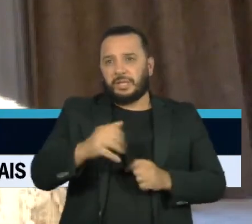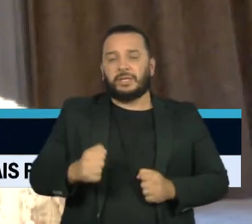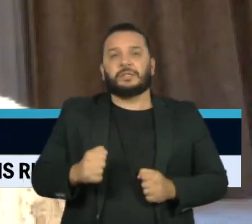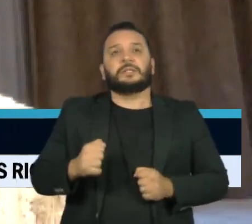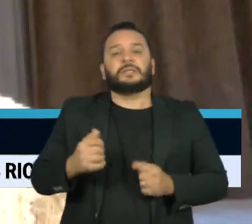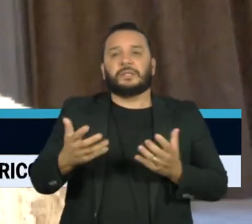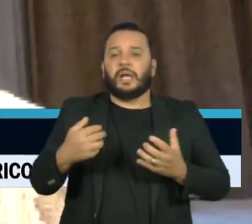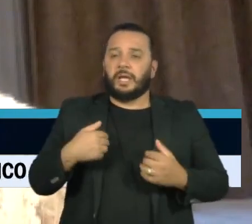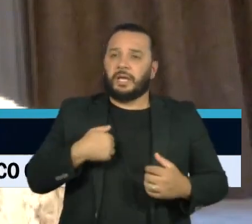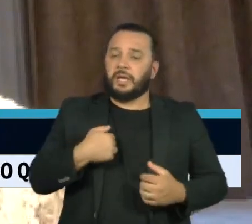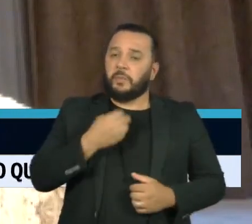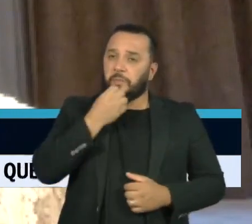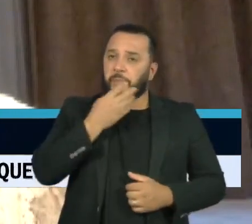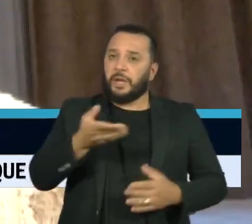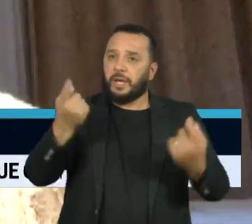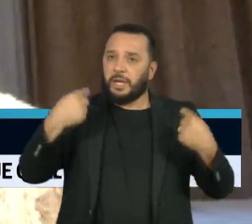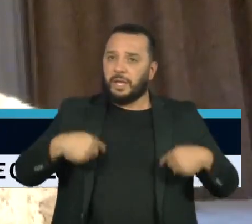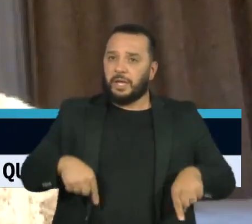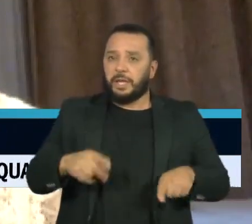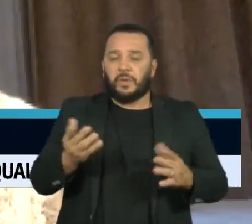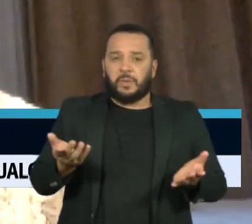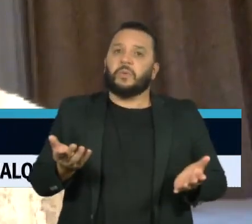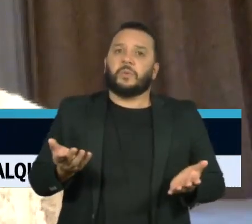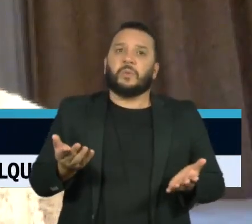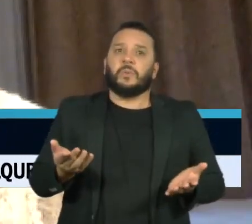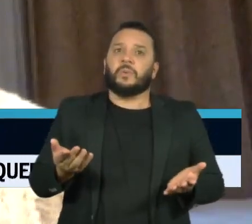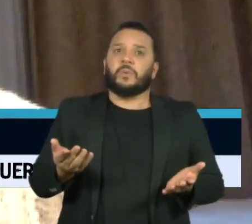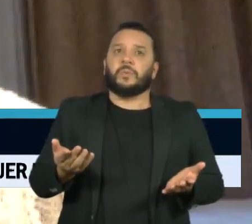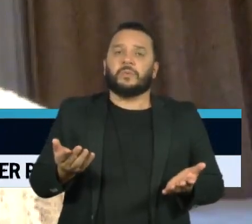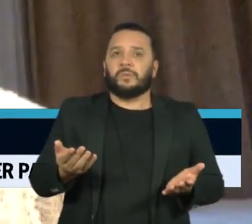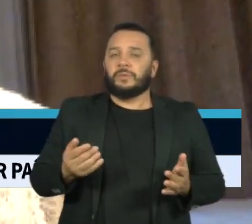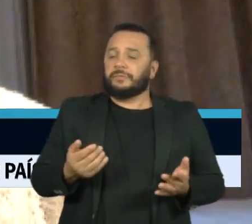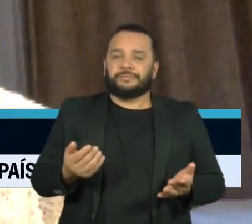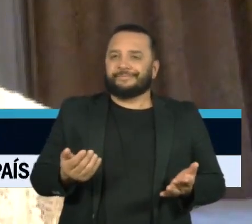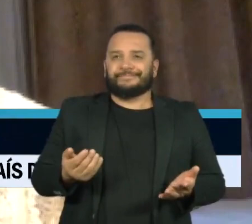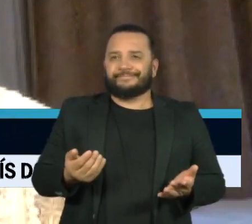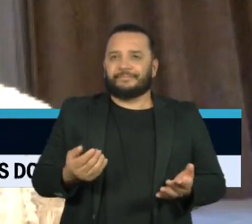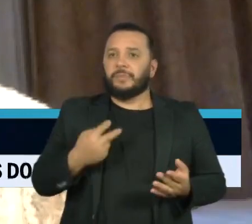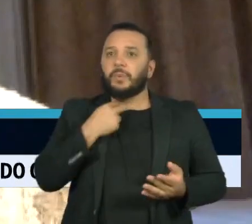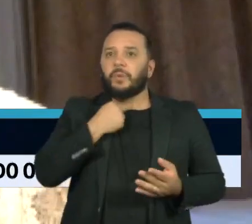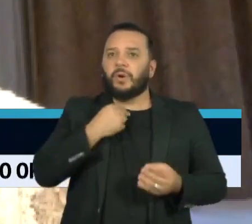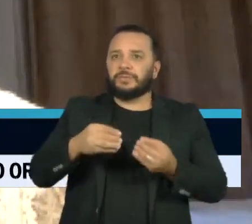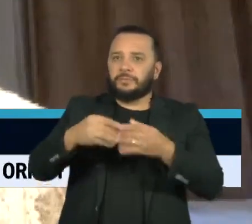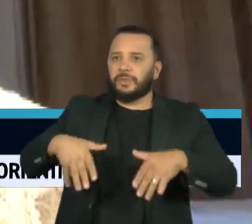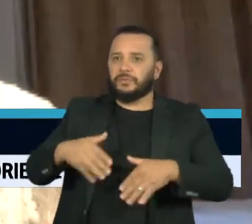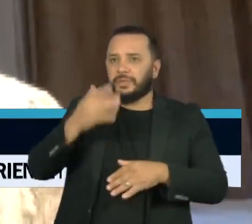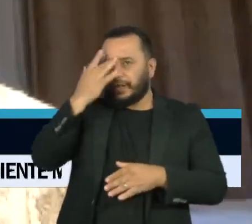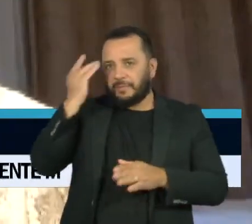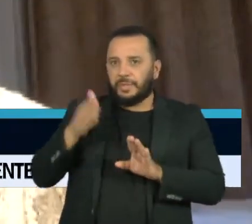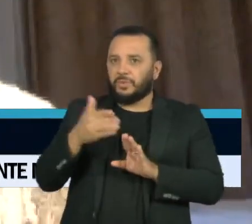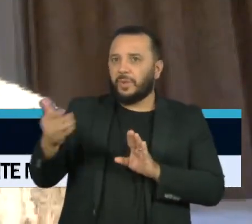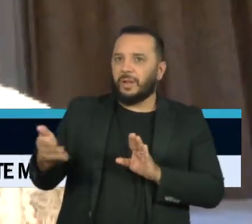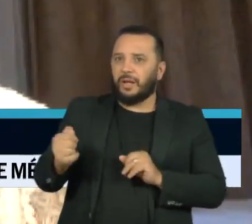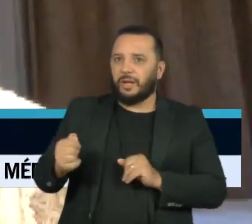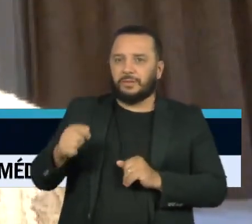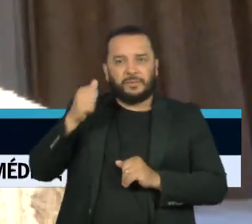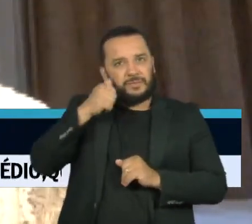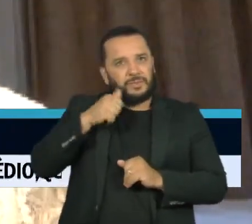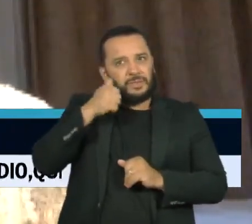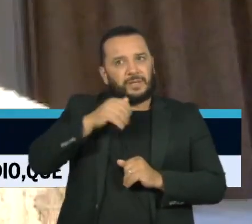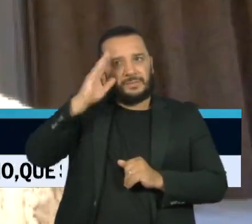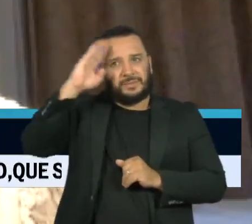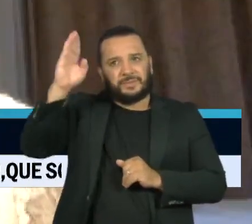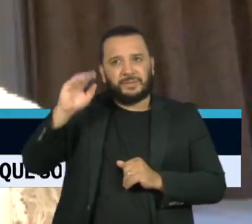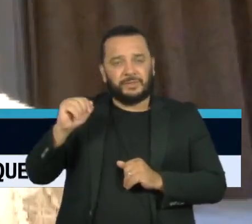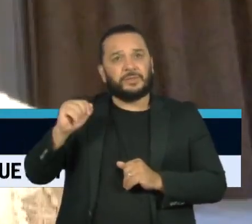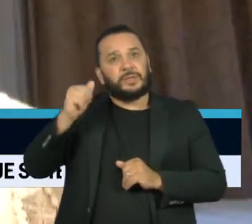bem-estar, que o seu tamanho não deve prejudicar quem está ao seu lado. E no caso, as mulheres, que